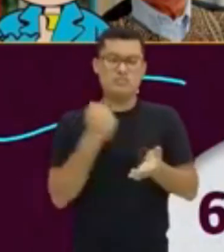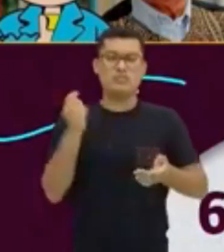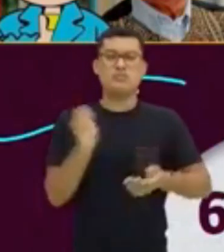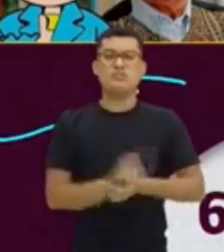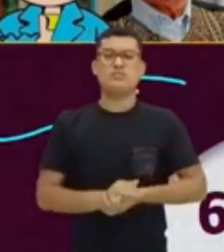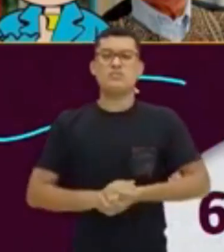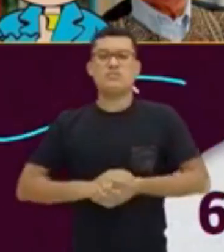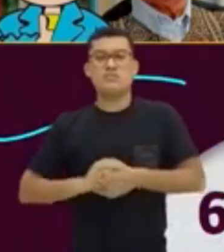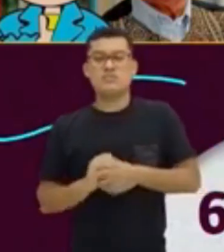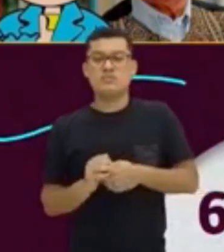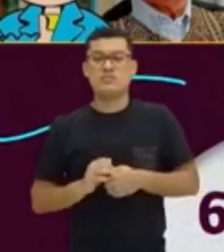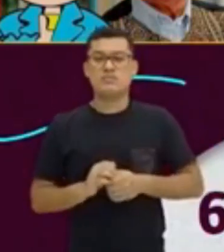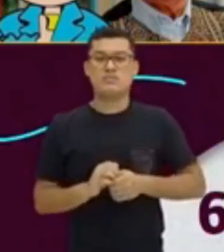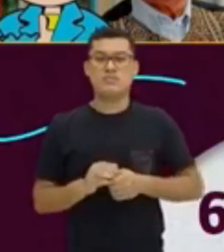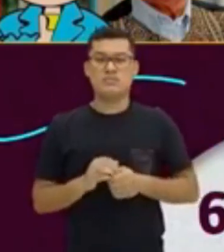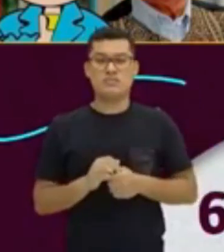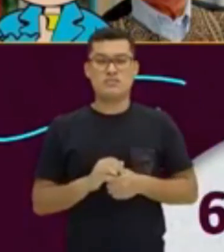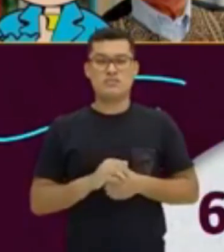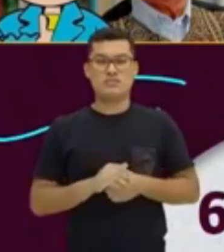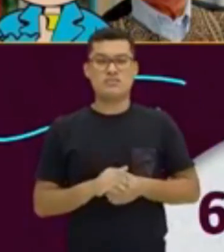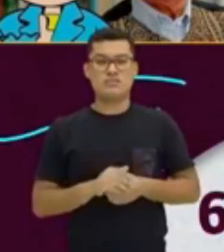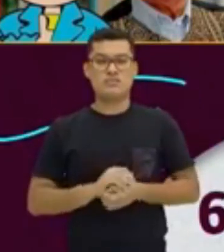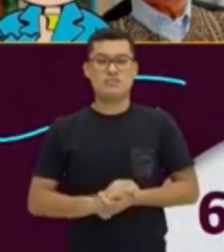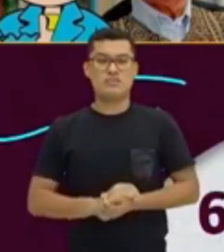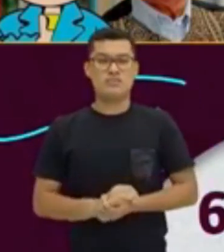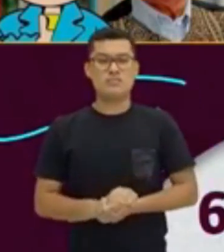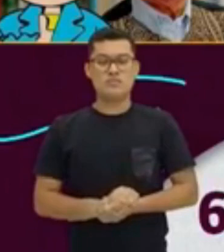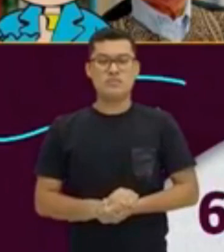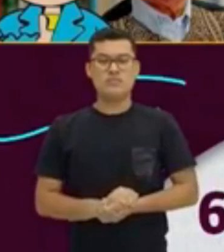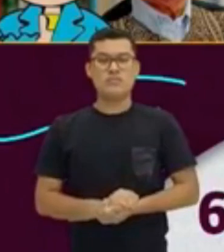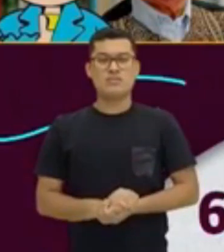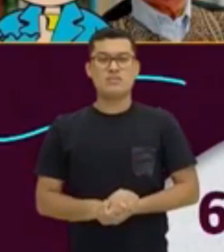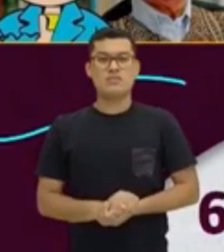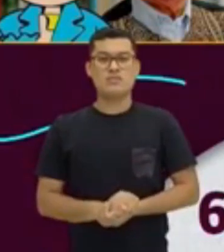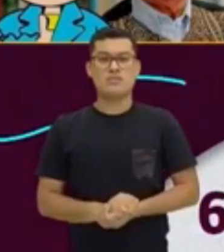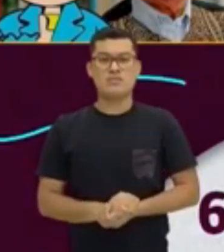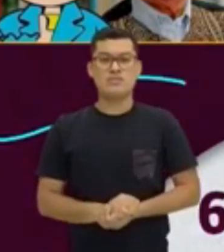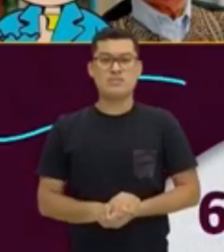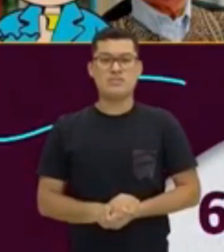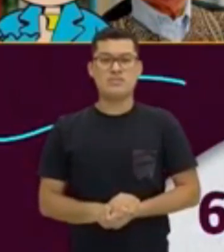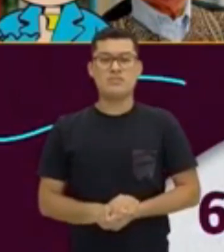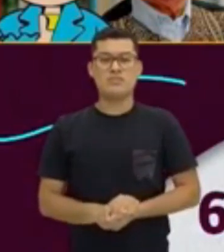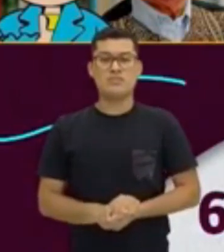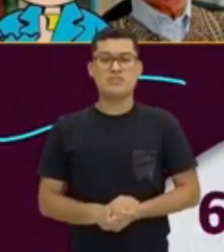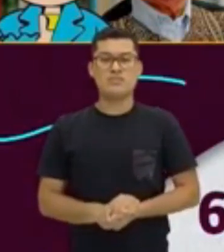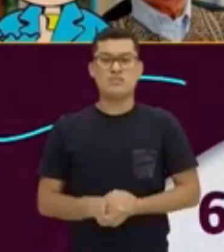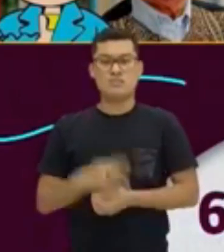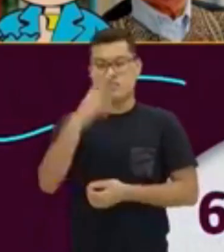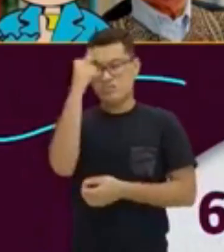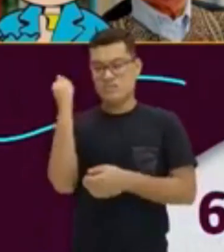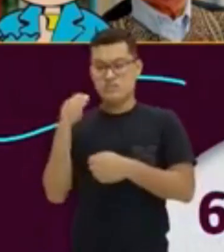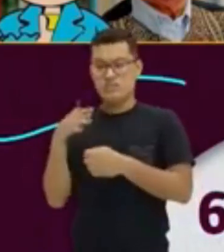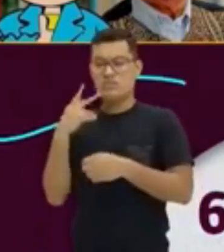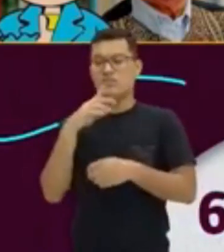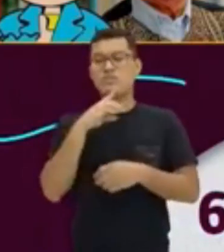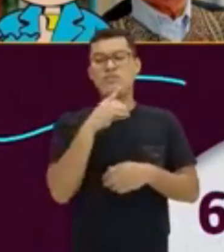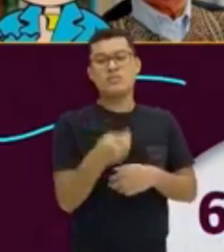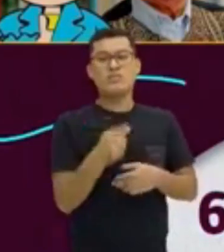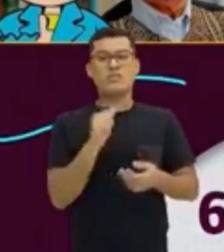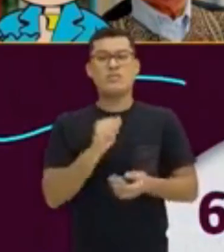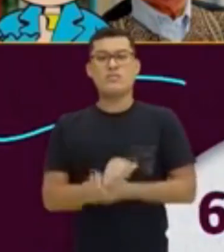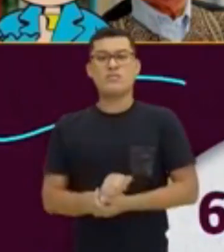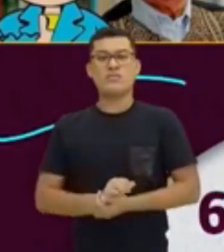Aí, ele responde. The tourist guide states. Então, o guia turístico diz. This